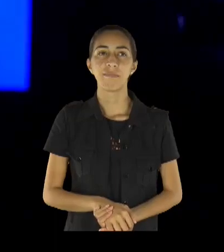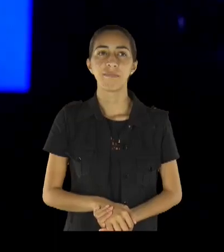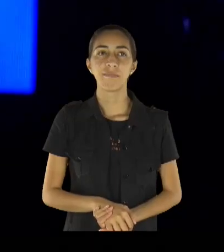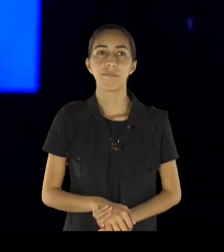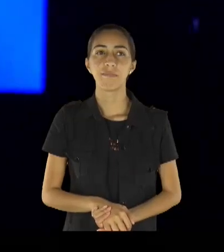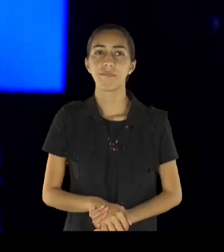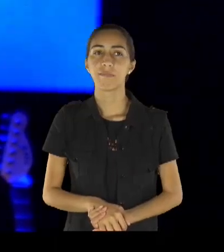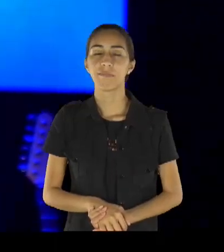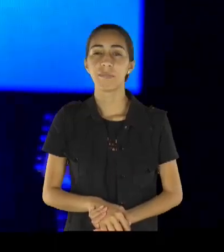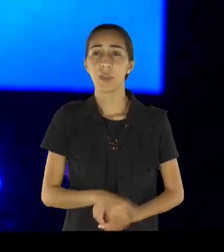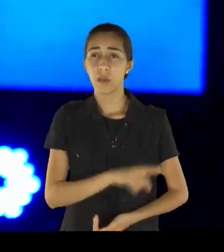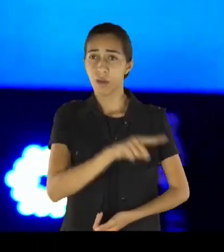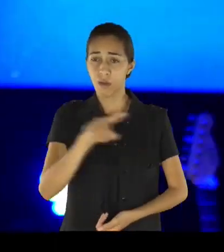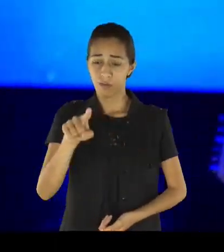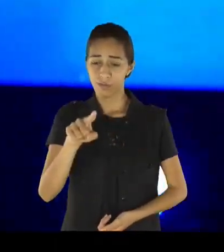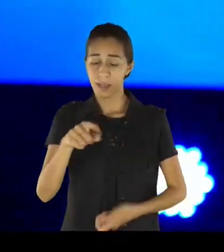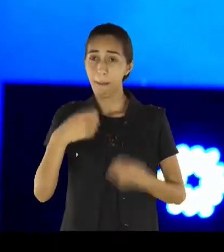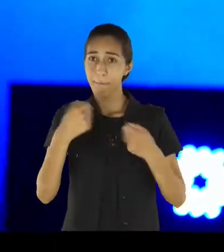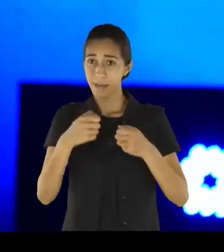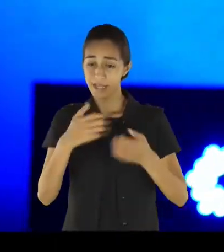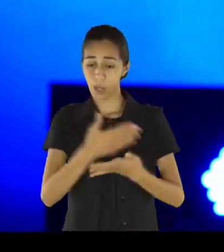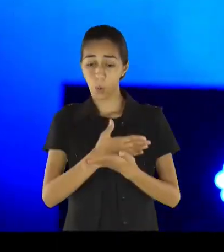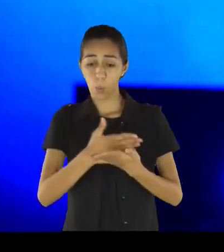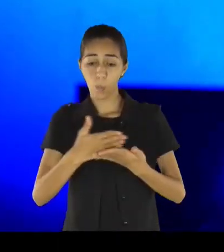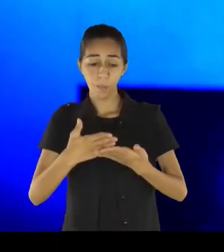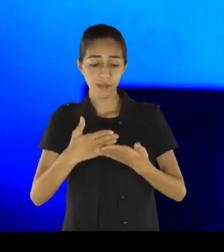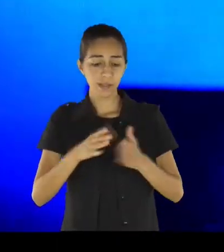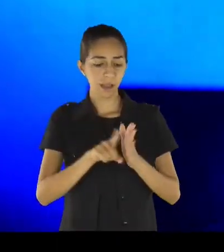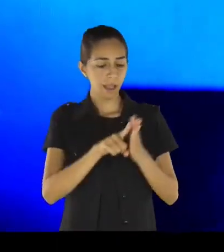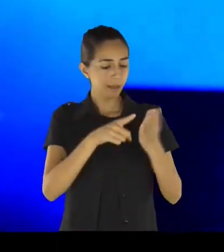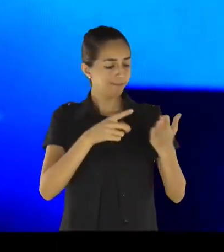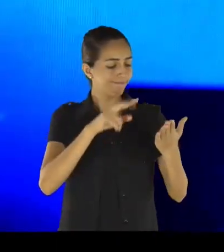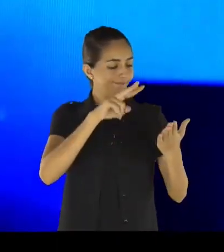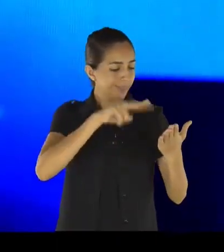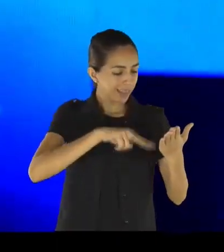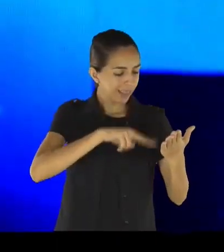aí você tem que começar, e ler, repetir para você,